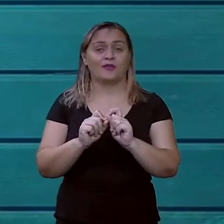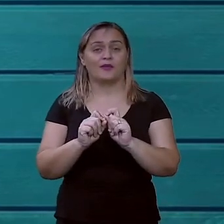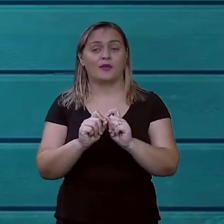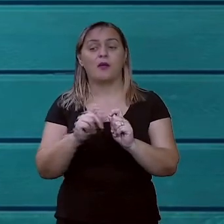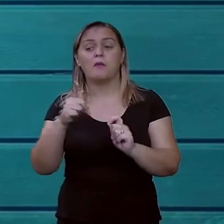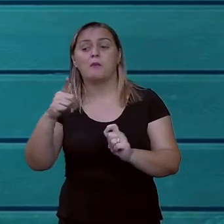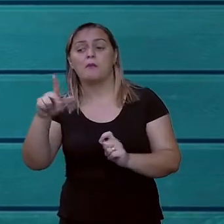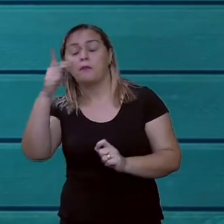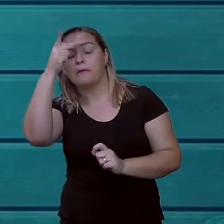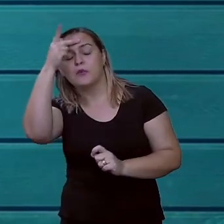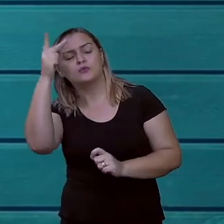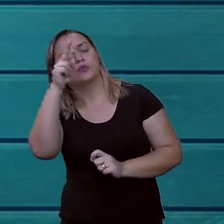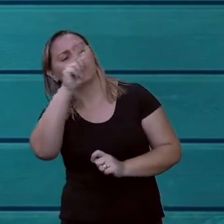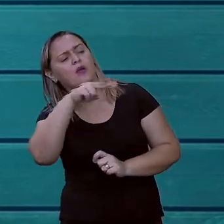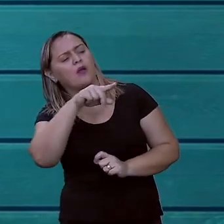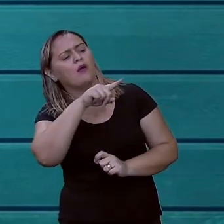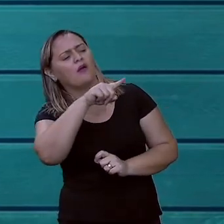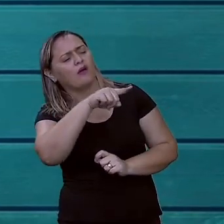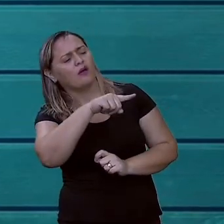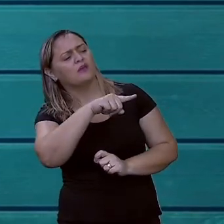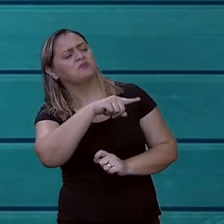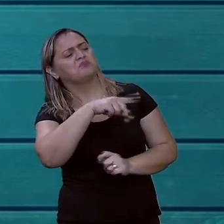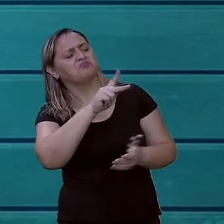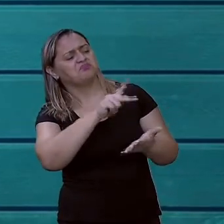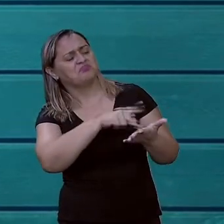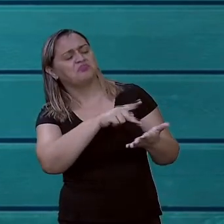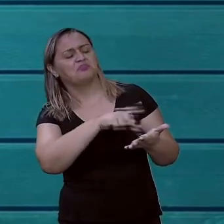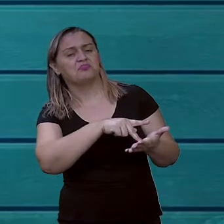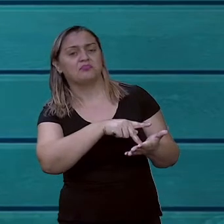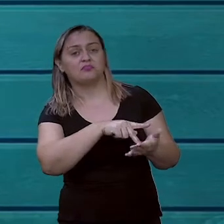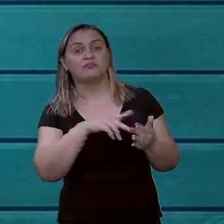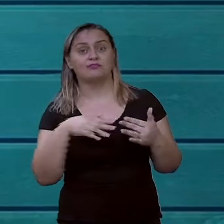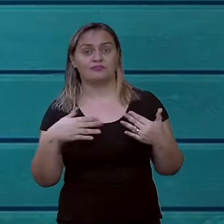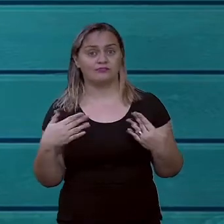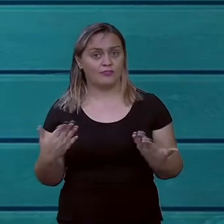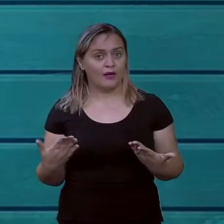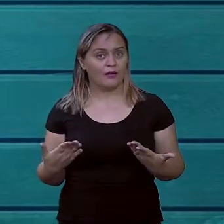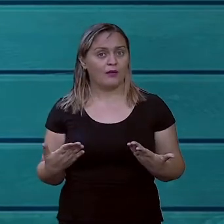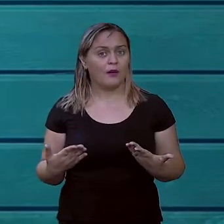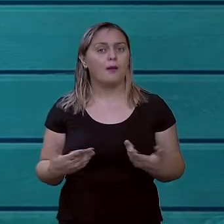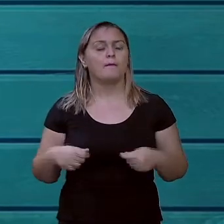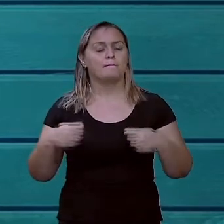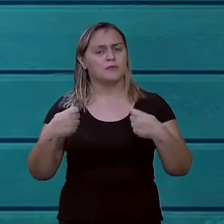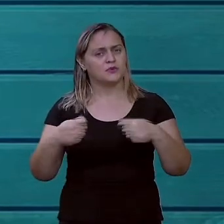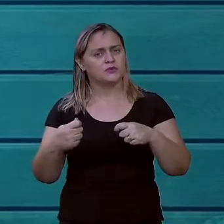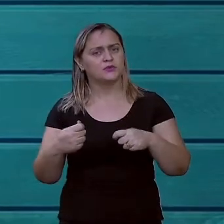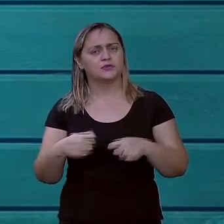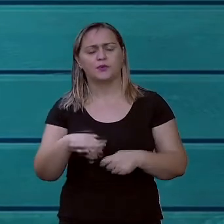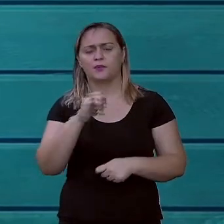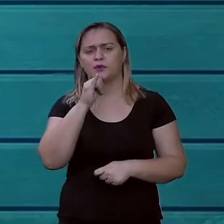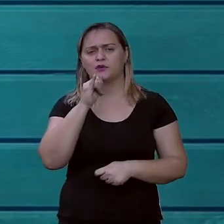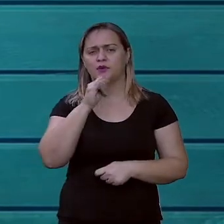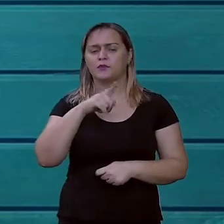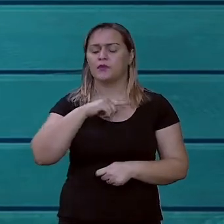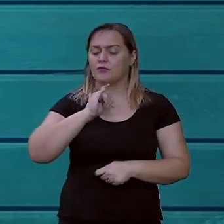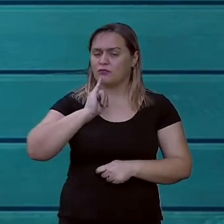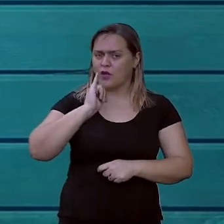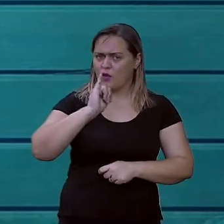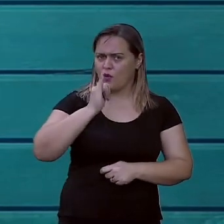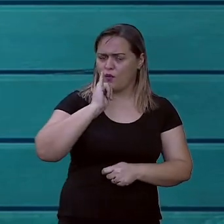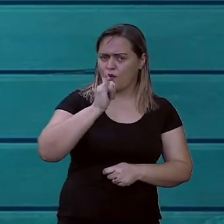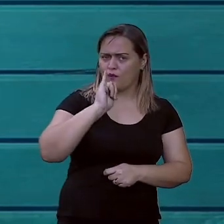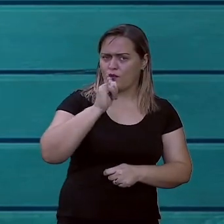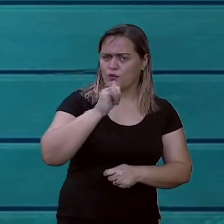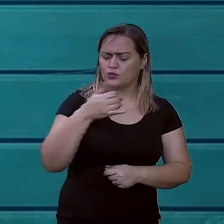E é muito importante dizer, viu, pessoal, que a seleção feita deve conter dados atualizados sobre o tema.